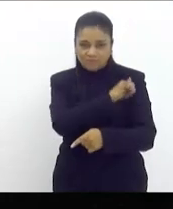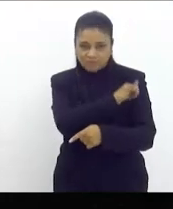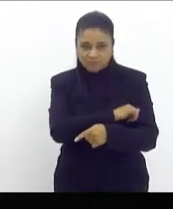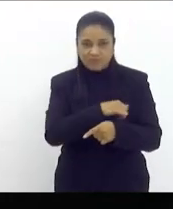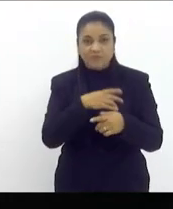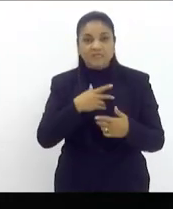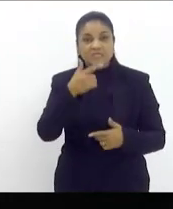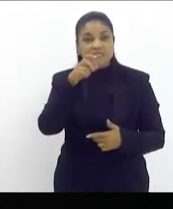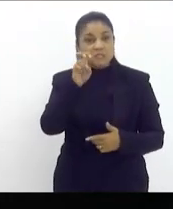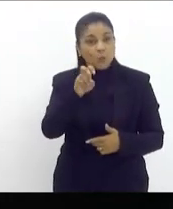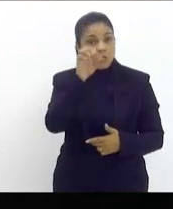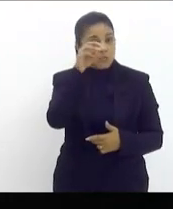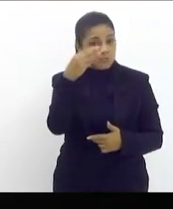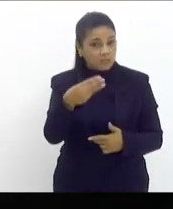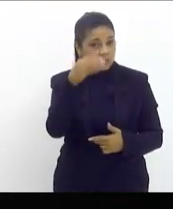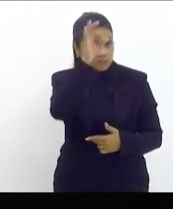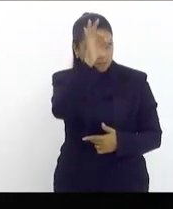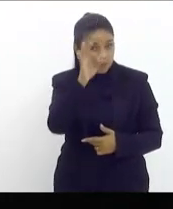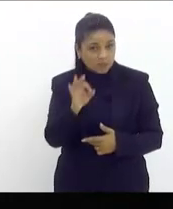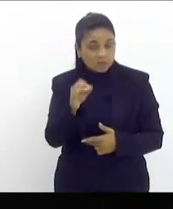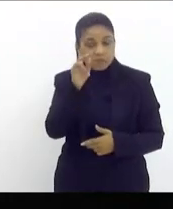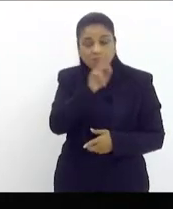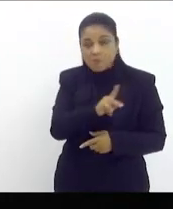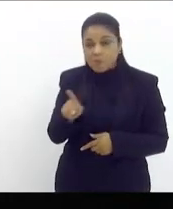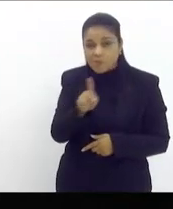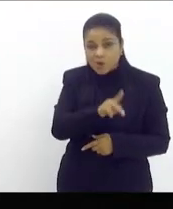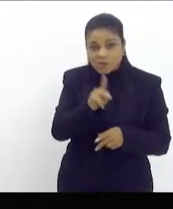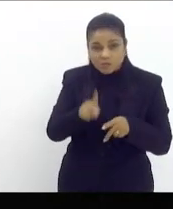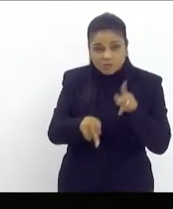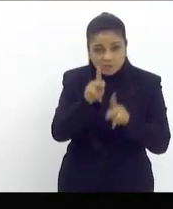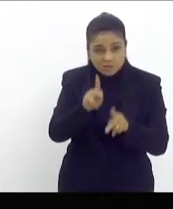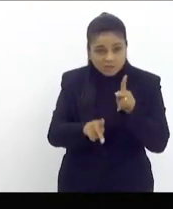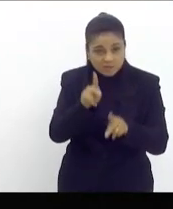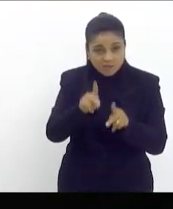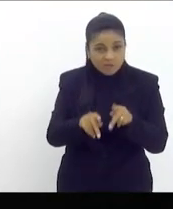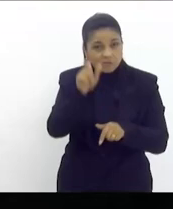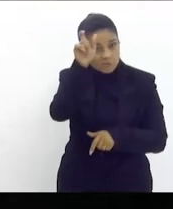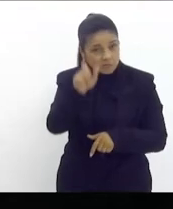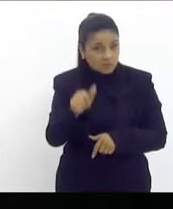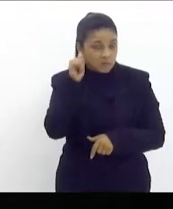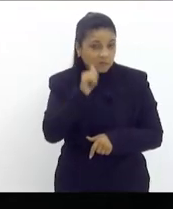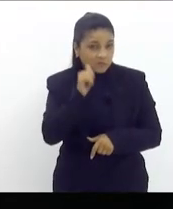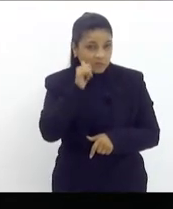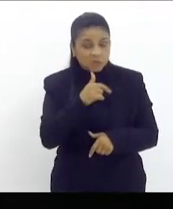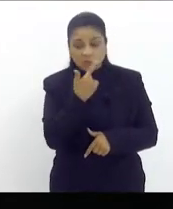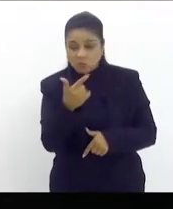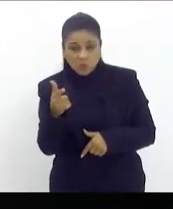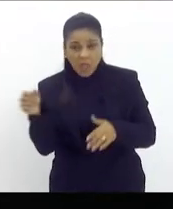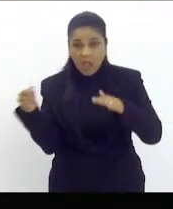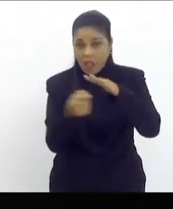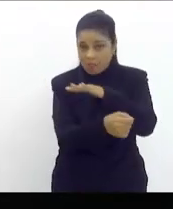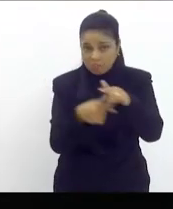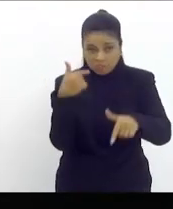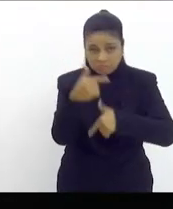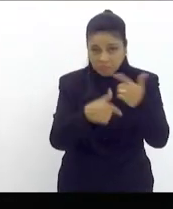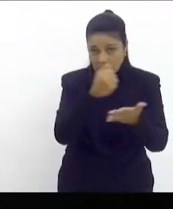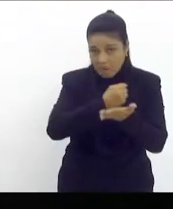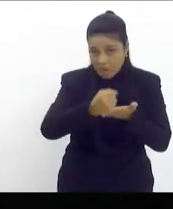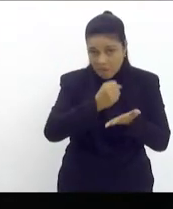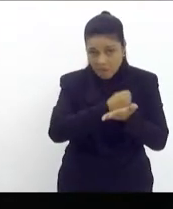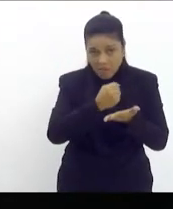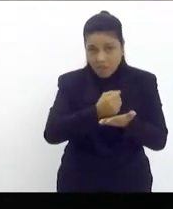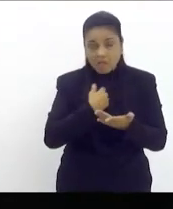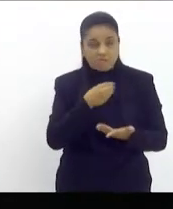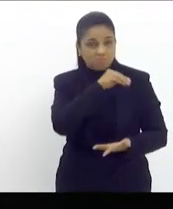53% da população e essas mulheres que não têm acesso a emprego e renda encontraram exatamente